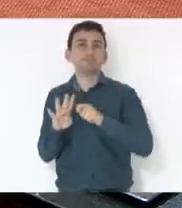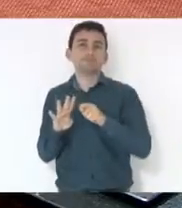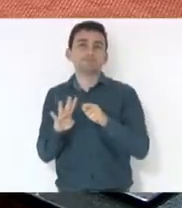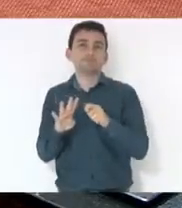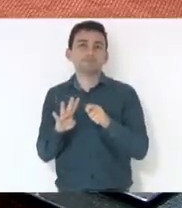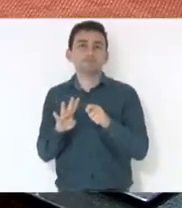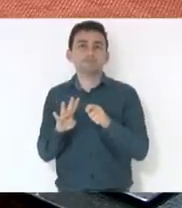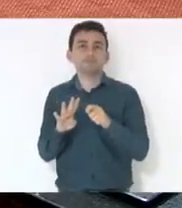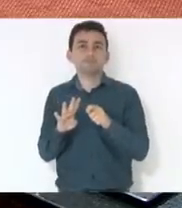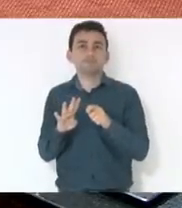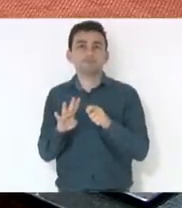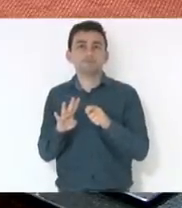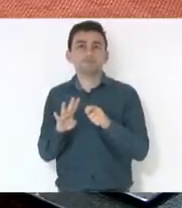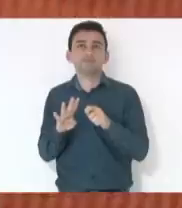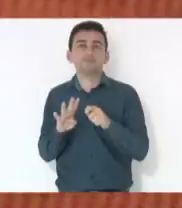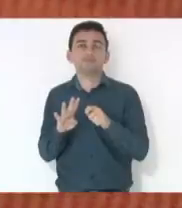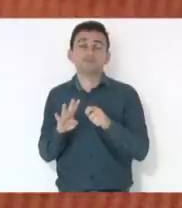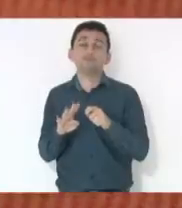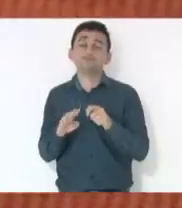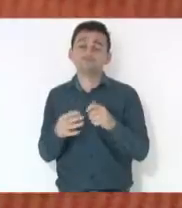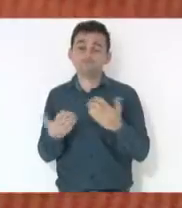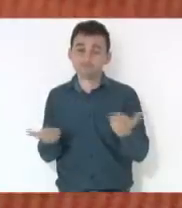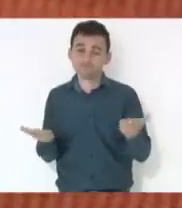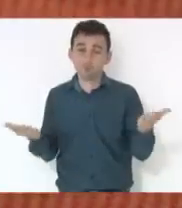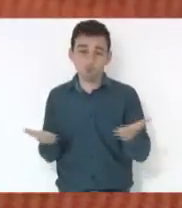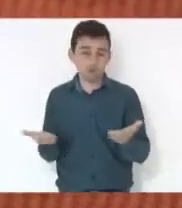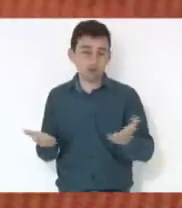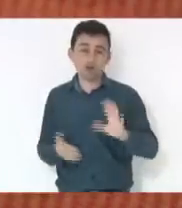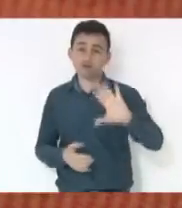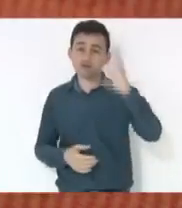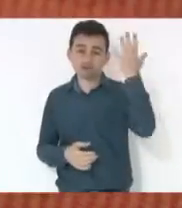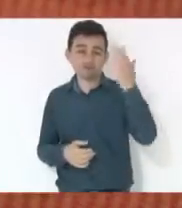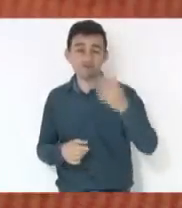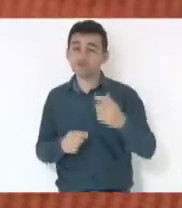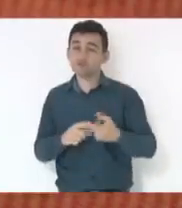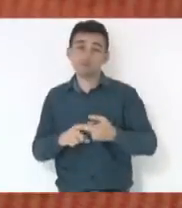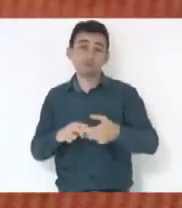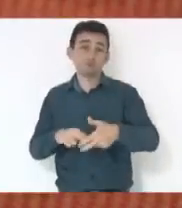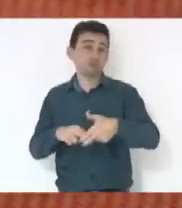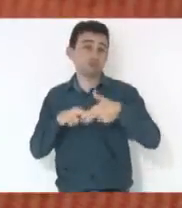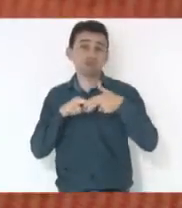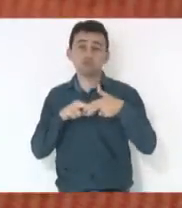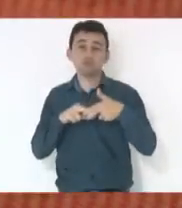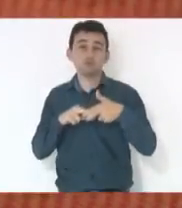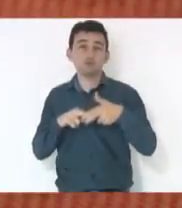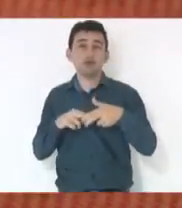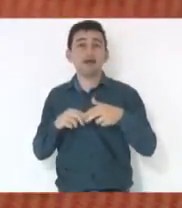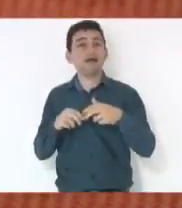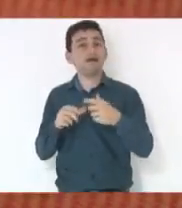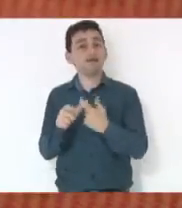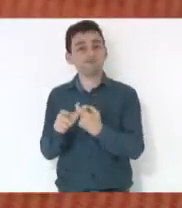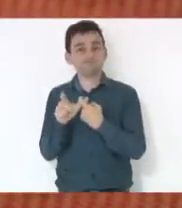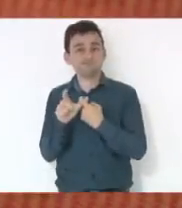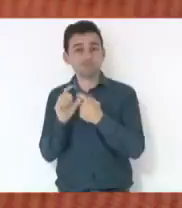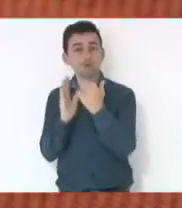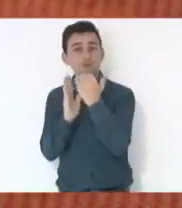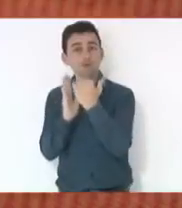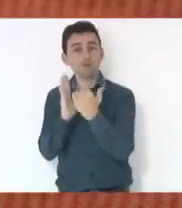Hoje isso vem acontecendo e graças a isso a dívida ela já diminuiu consideravelmente.